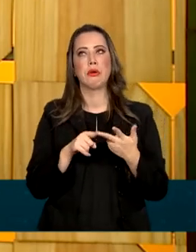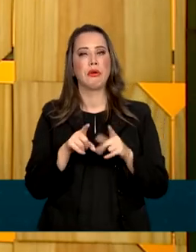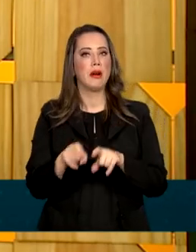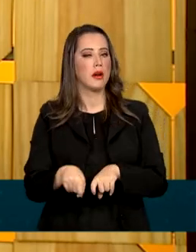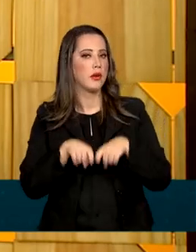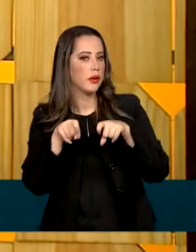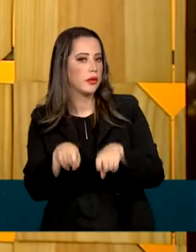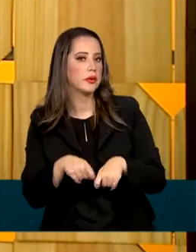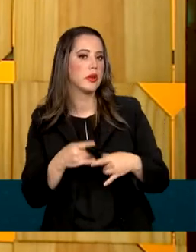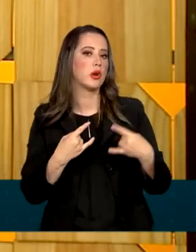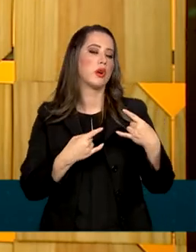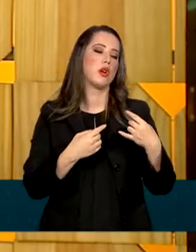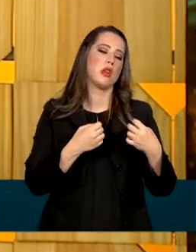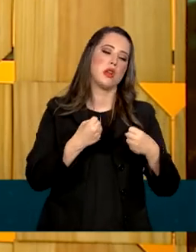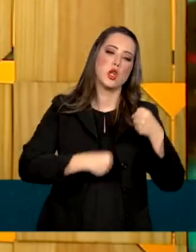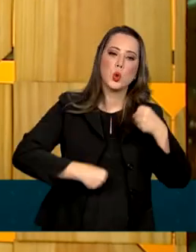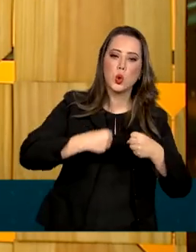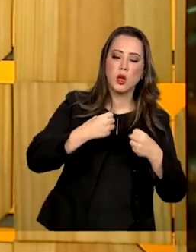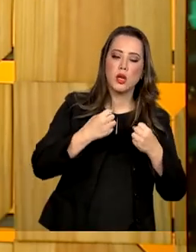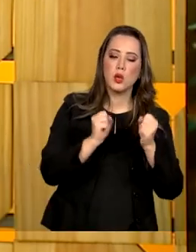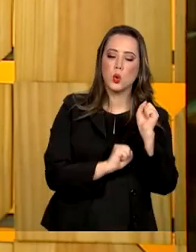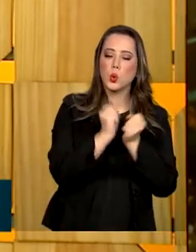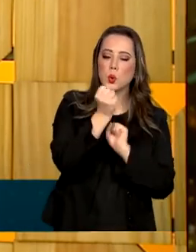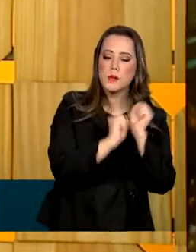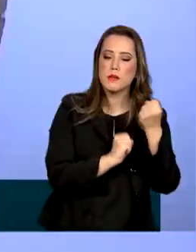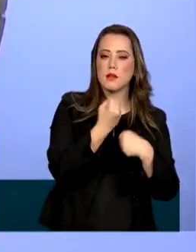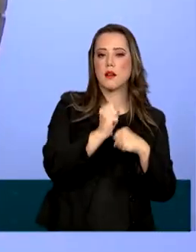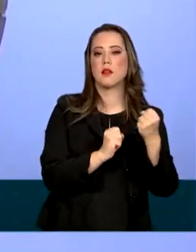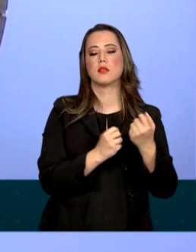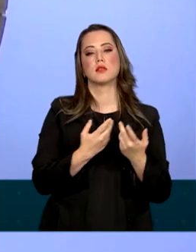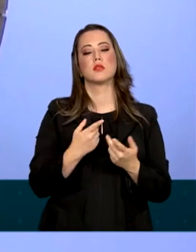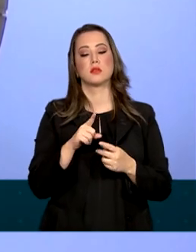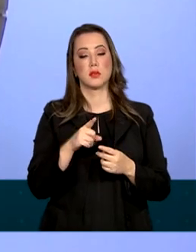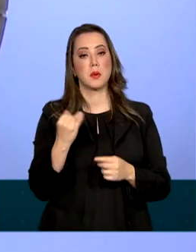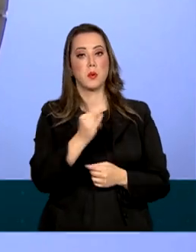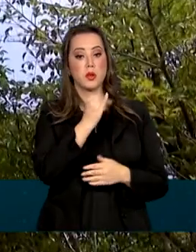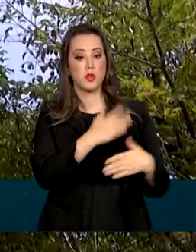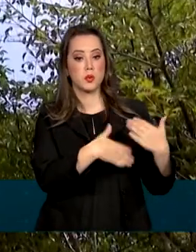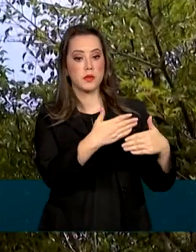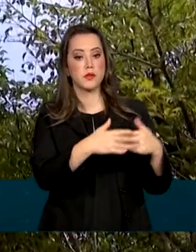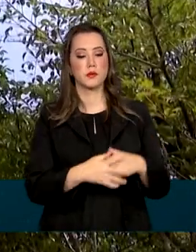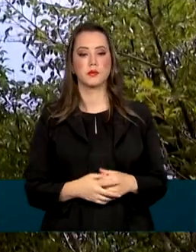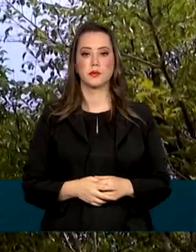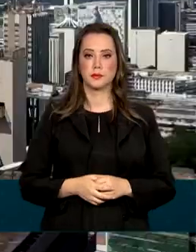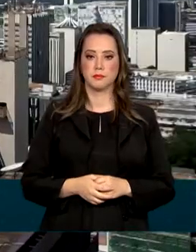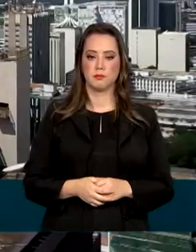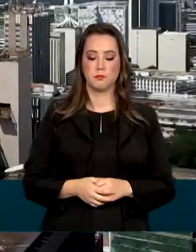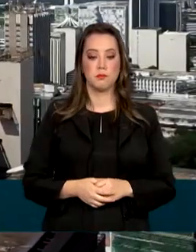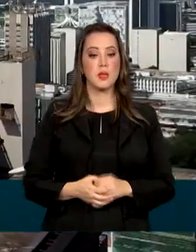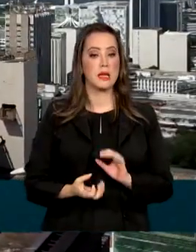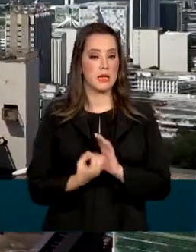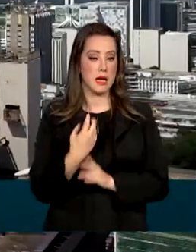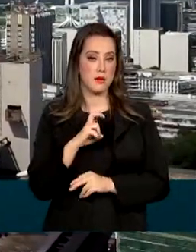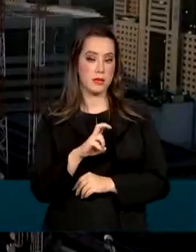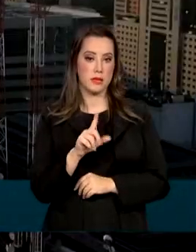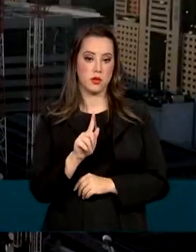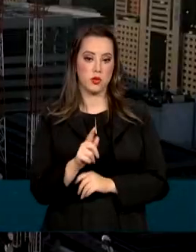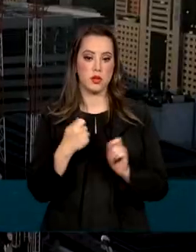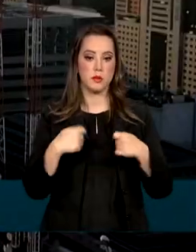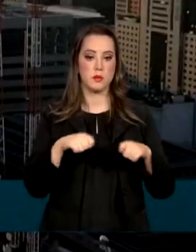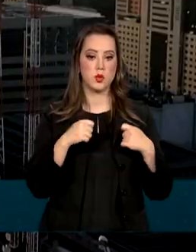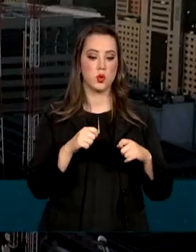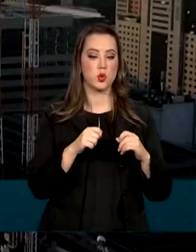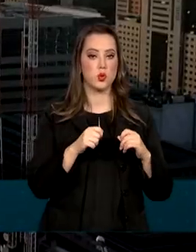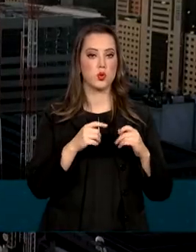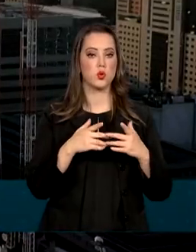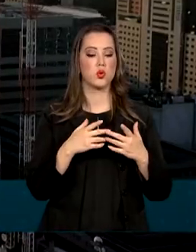vai propiciar também um desenvolvimento para o nosso país. Para implantar a rede 5G, foi preciso fazer a limpeza da